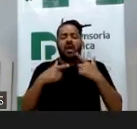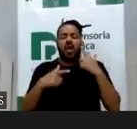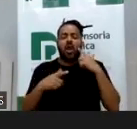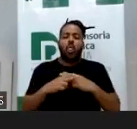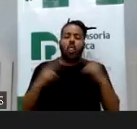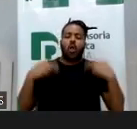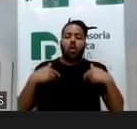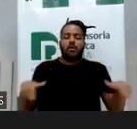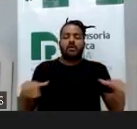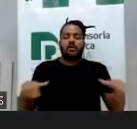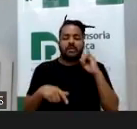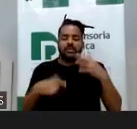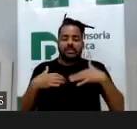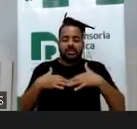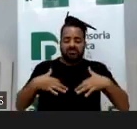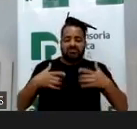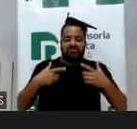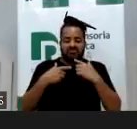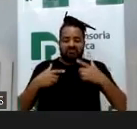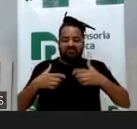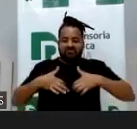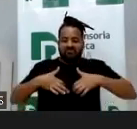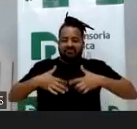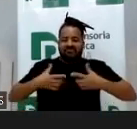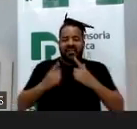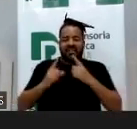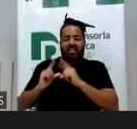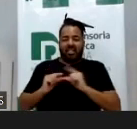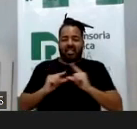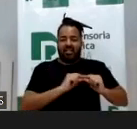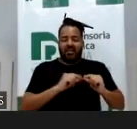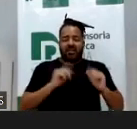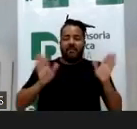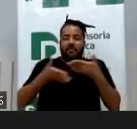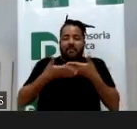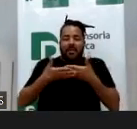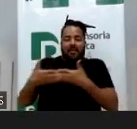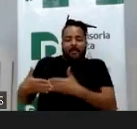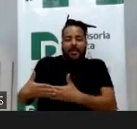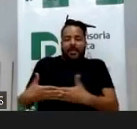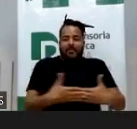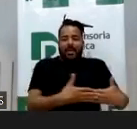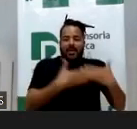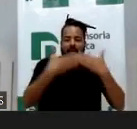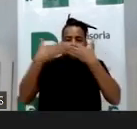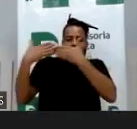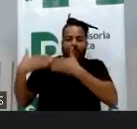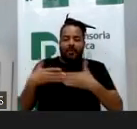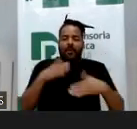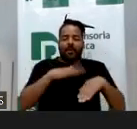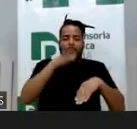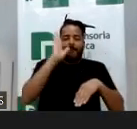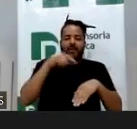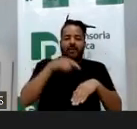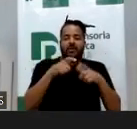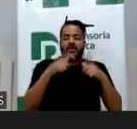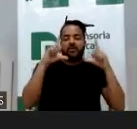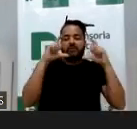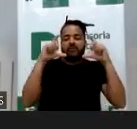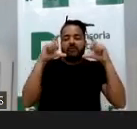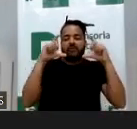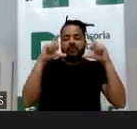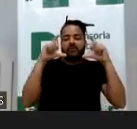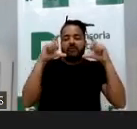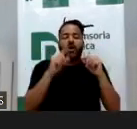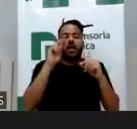na praia de biquíni, bota uma estrelinha, uma coisa, e o rosto, ela tenta não mostrar, a maioria das fotos é de costas, então é